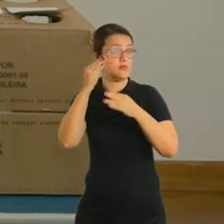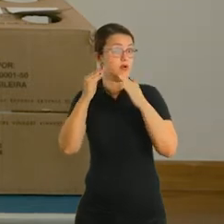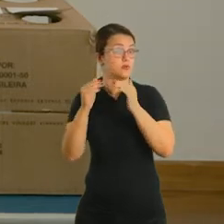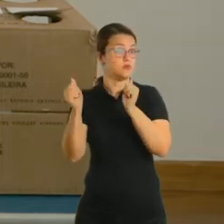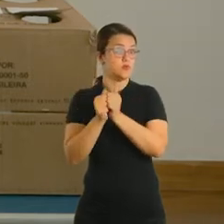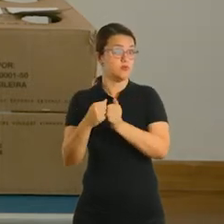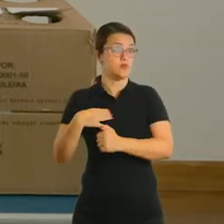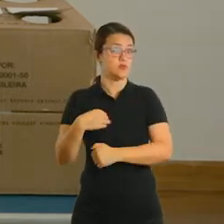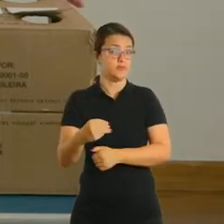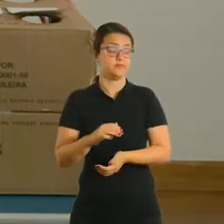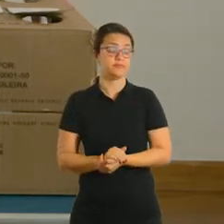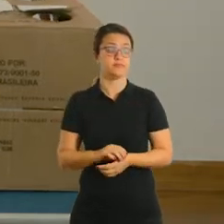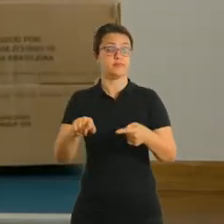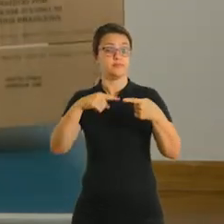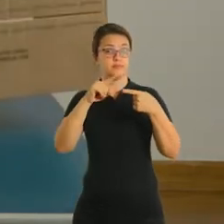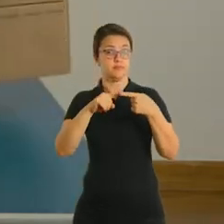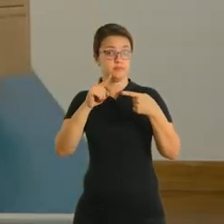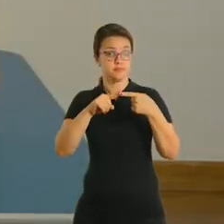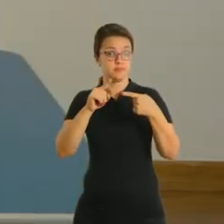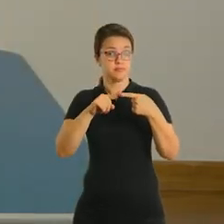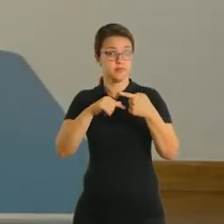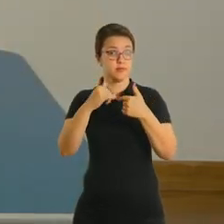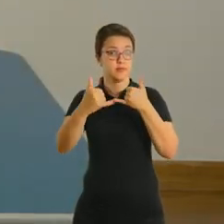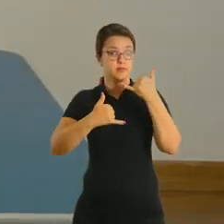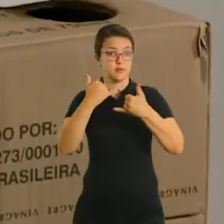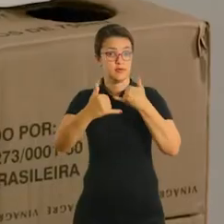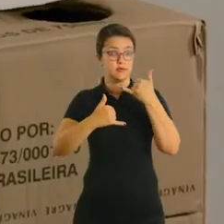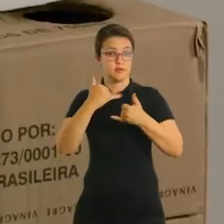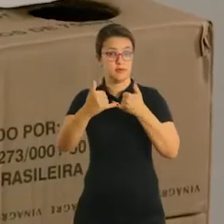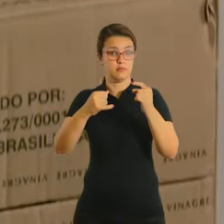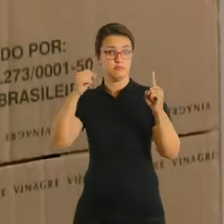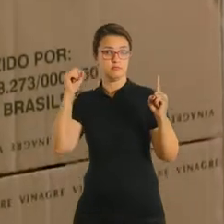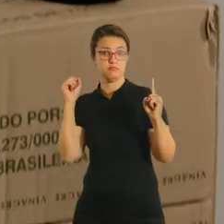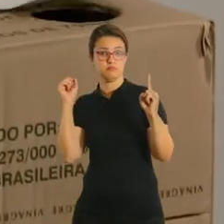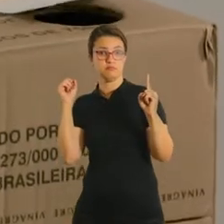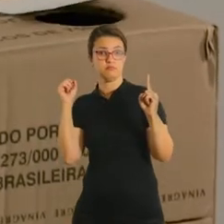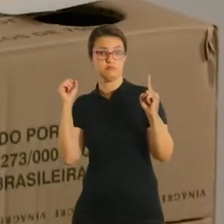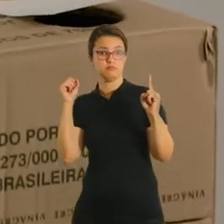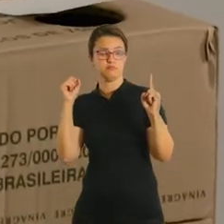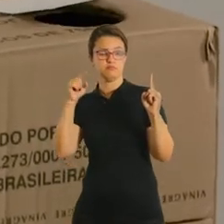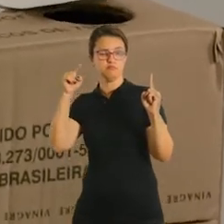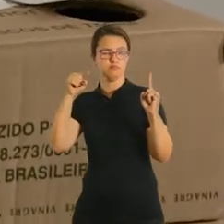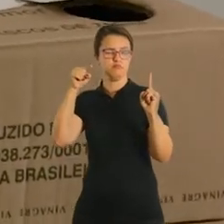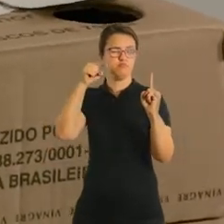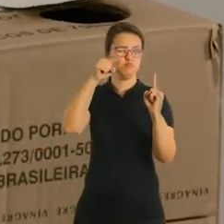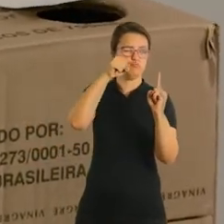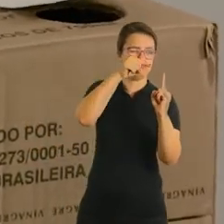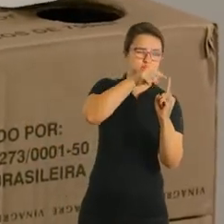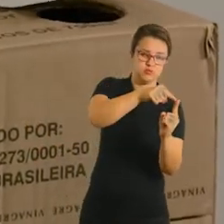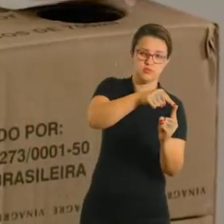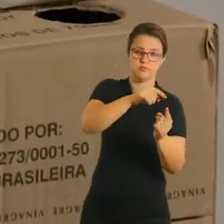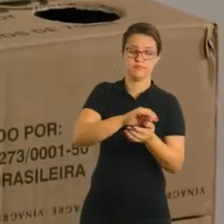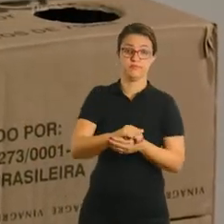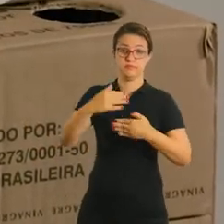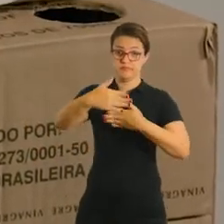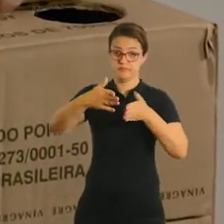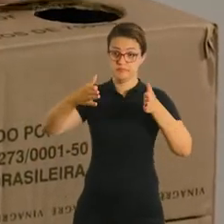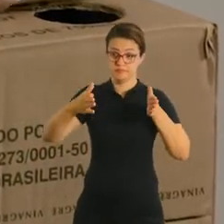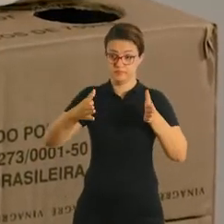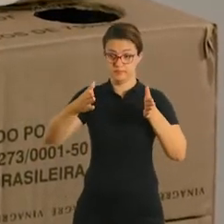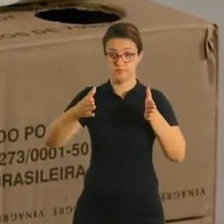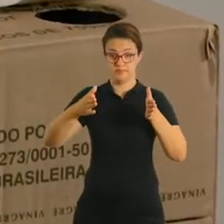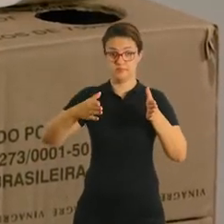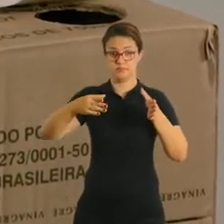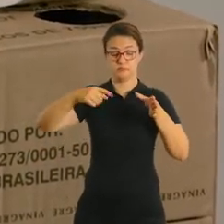primeira ideia é a brincadeira do acertando o alvo. Então vocês vão pegar uma caixa de papelão, escolher um lado para usar e fazer alguns